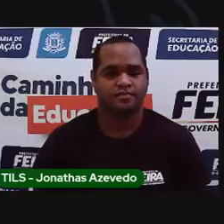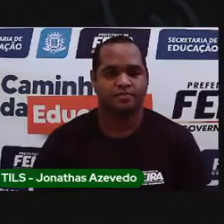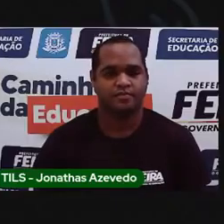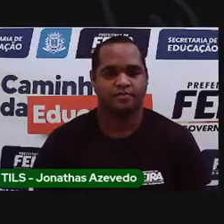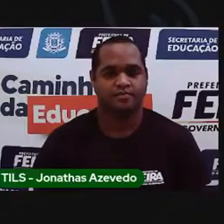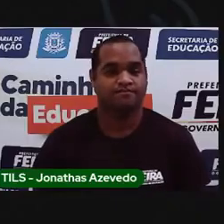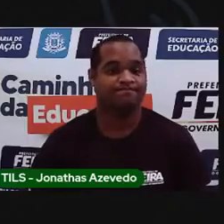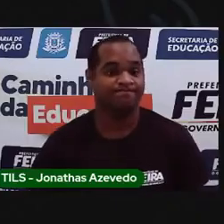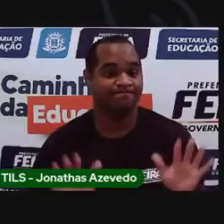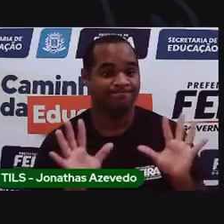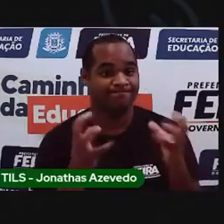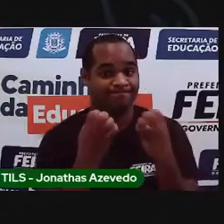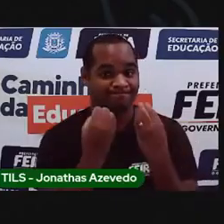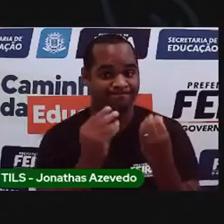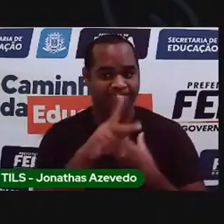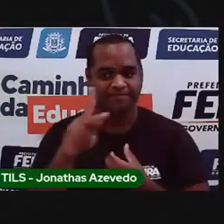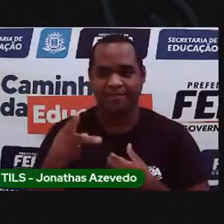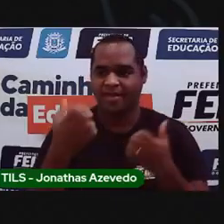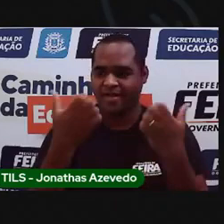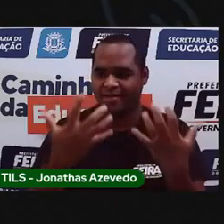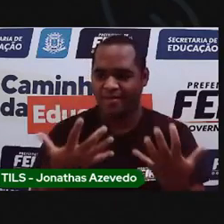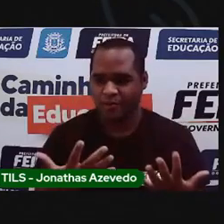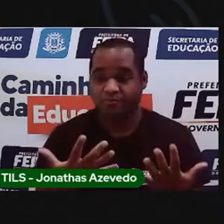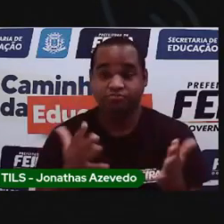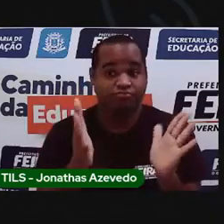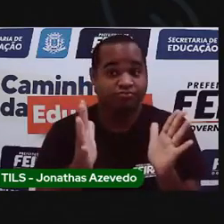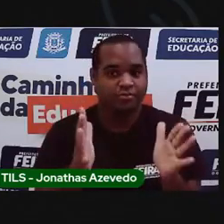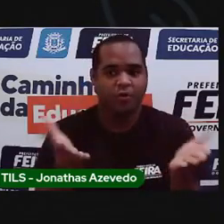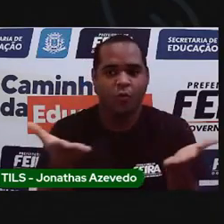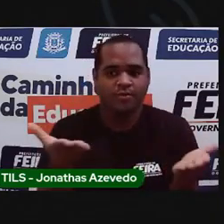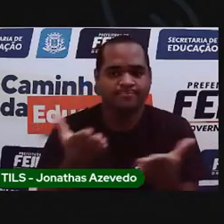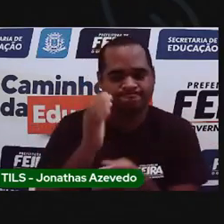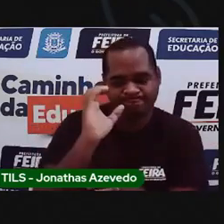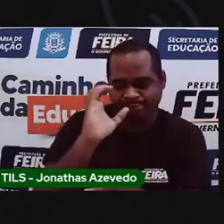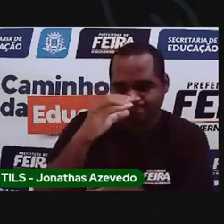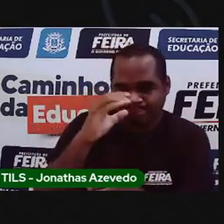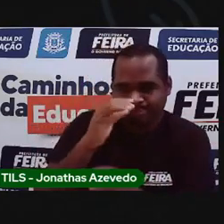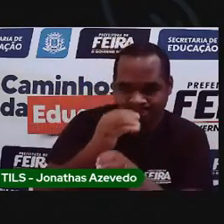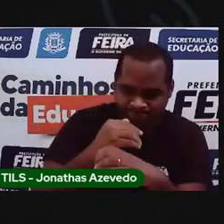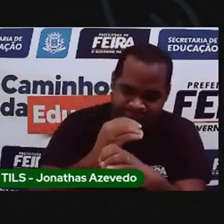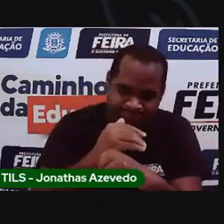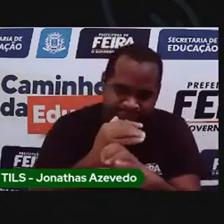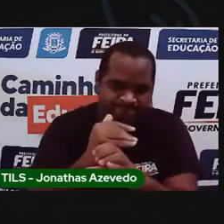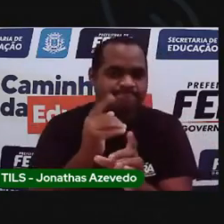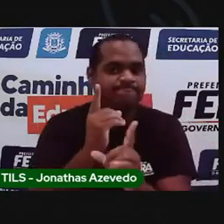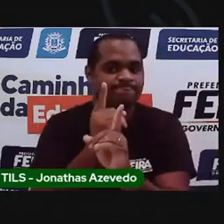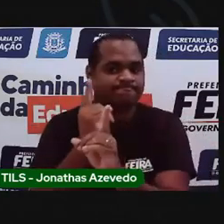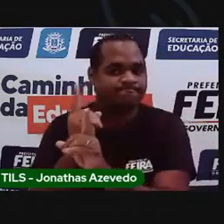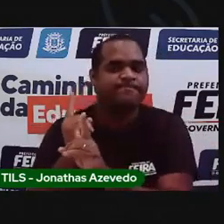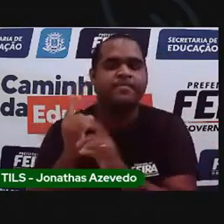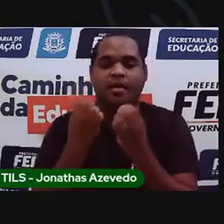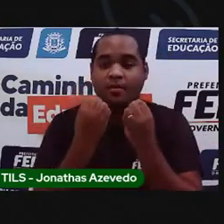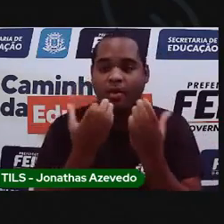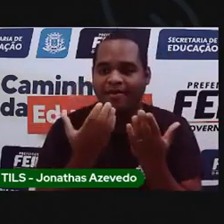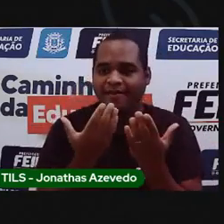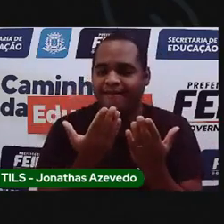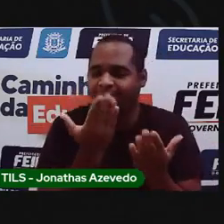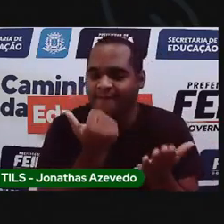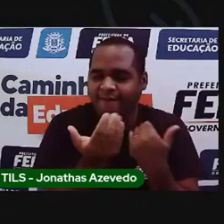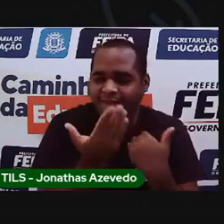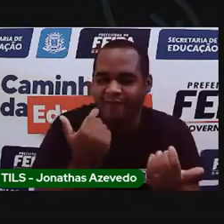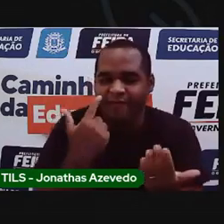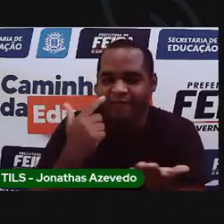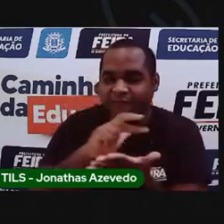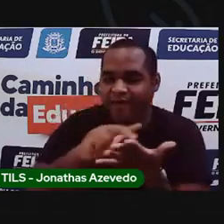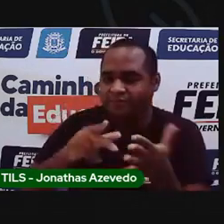Bom, como a Prózinha falou, hoje vocês serão pequenos cientistas. Então, vamos aos nossos materiais